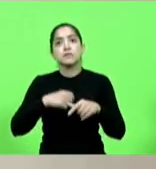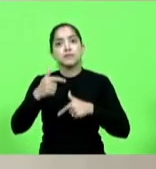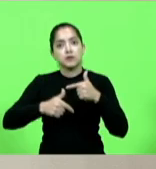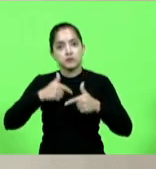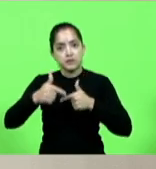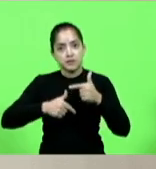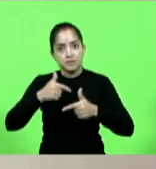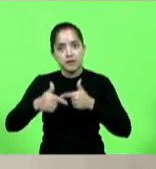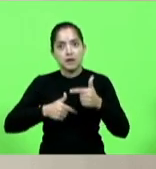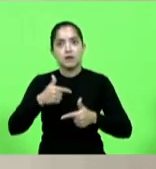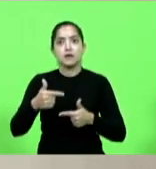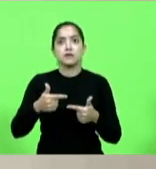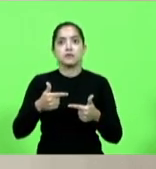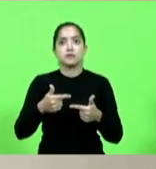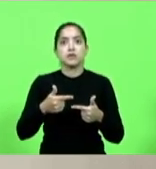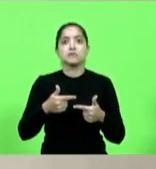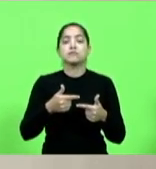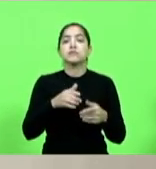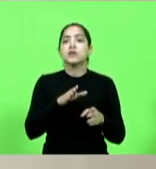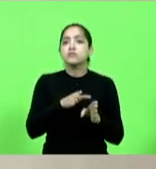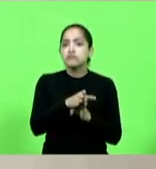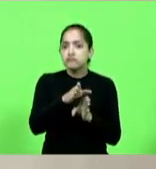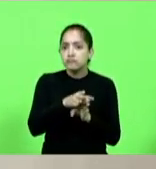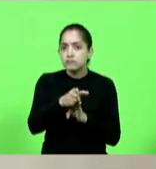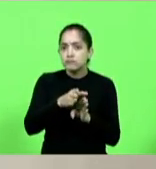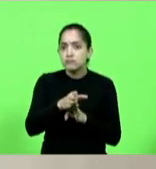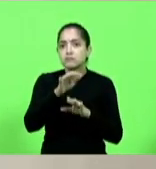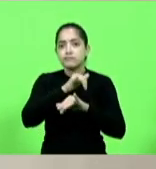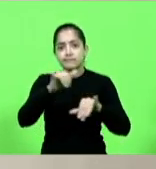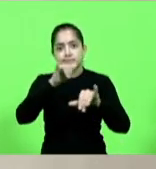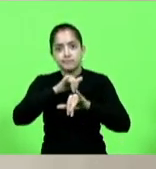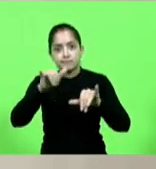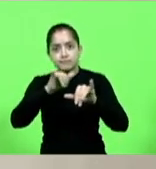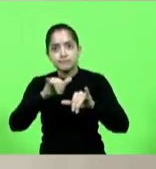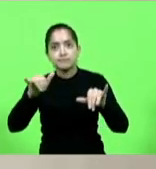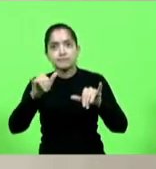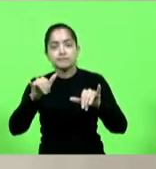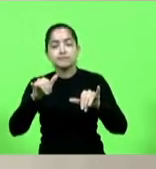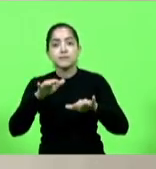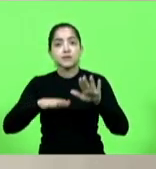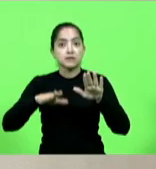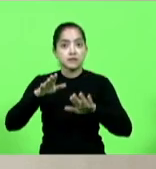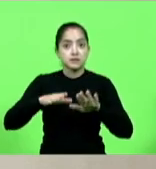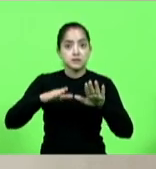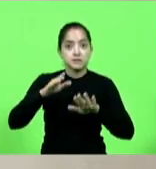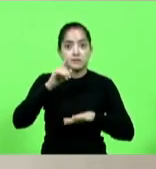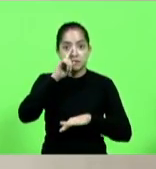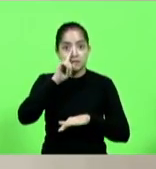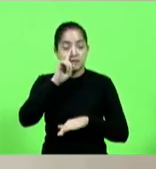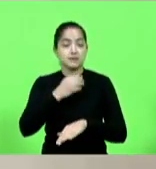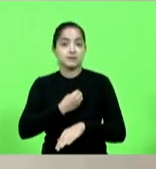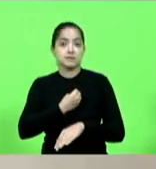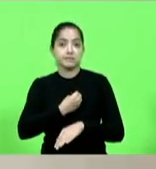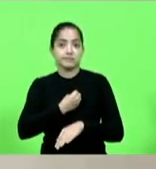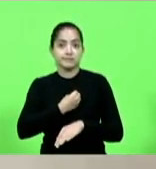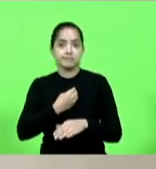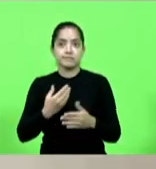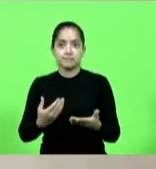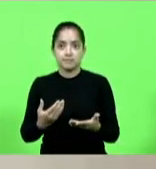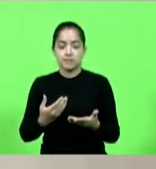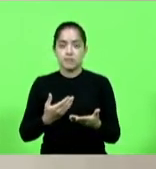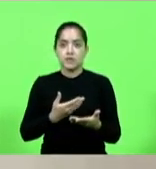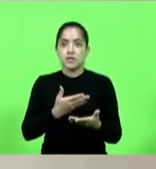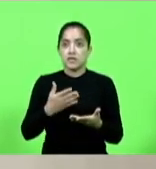deixar a população sem informações muitas vezes até arriscando suas vidas e como varejista